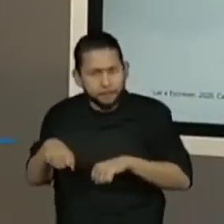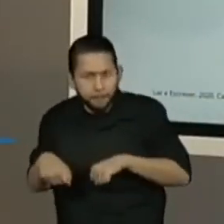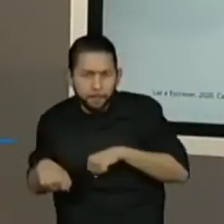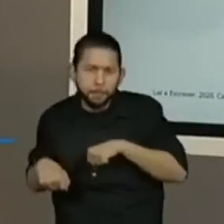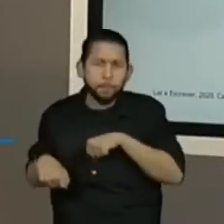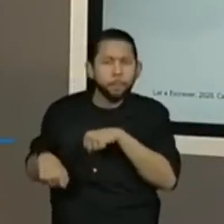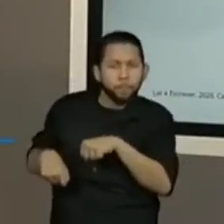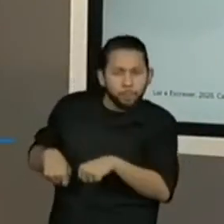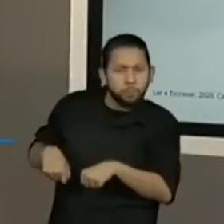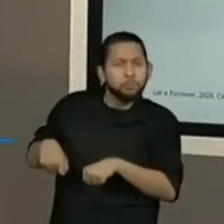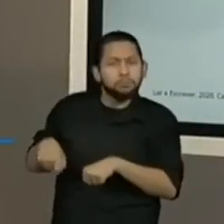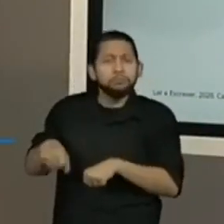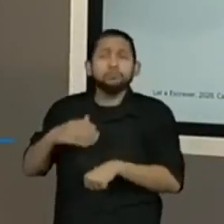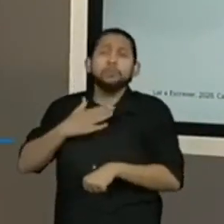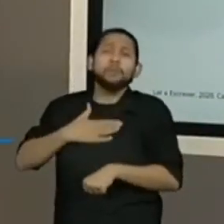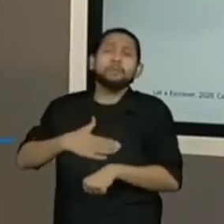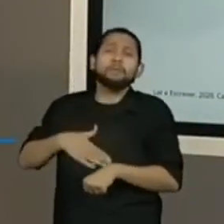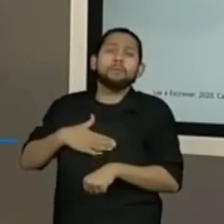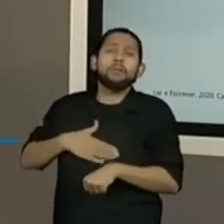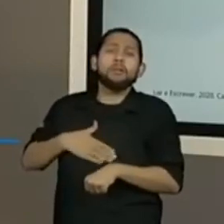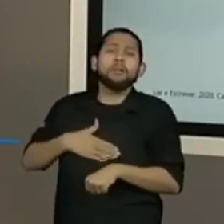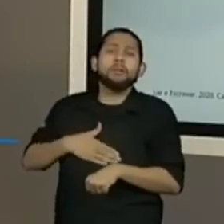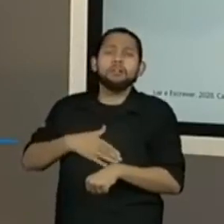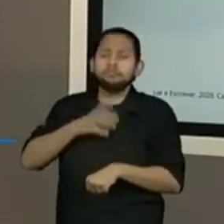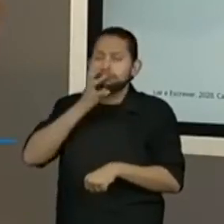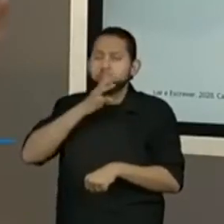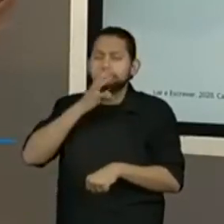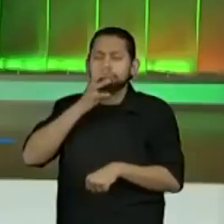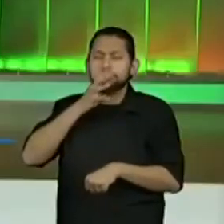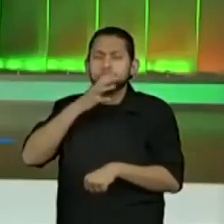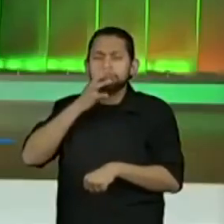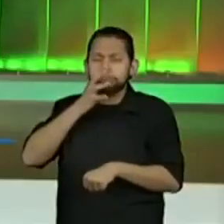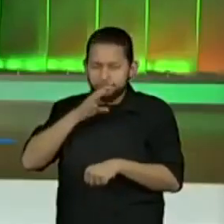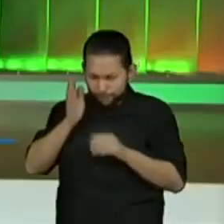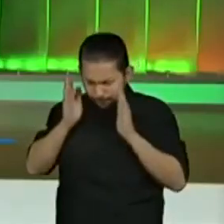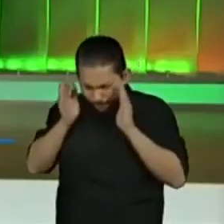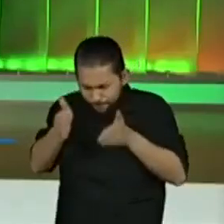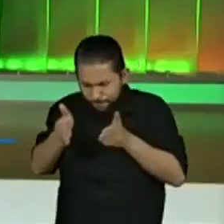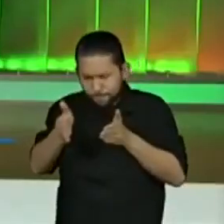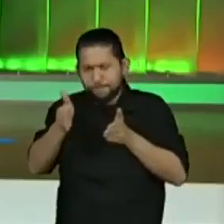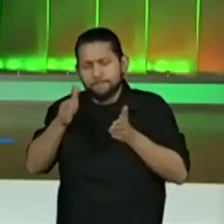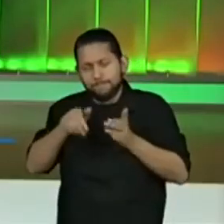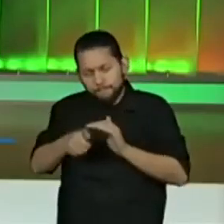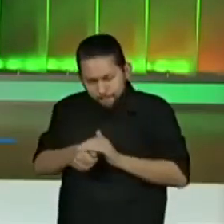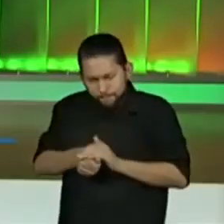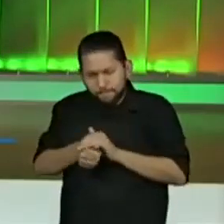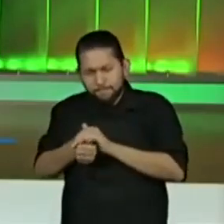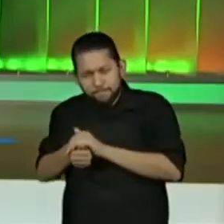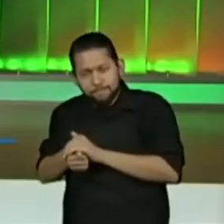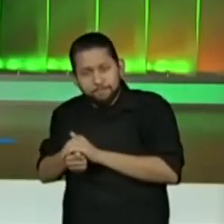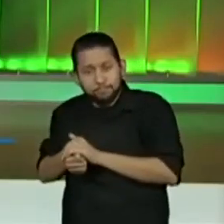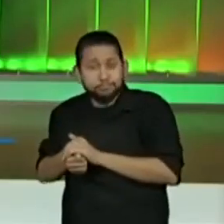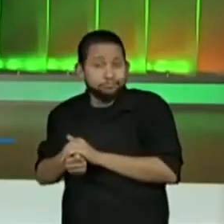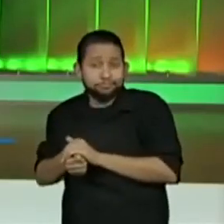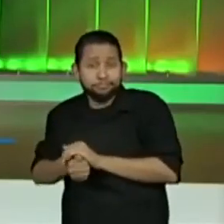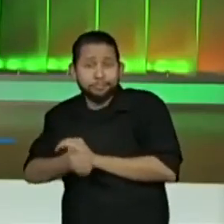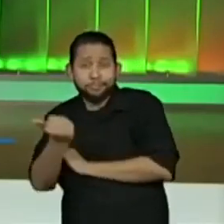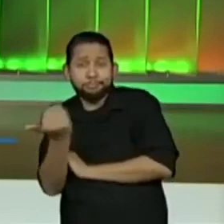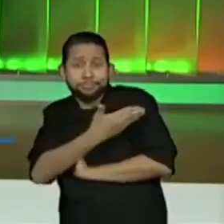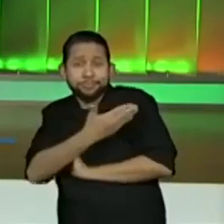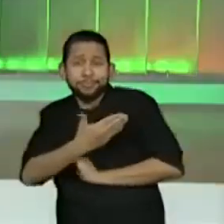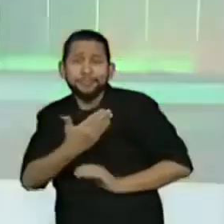venceu a corrida. Acho que todo mundo lembra dessa fábula, né? Então, legal. E nós atingimos o nosso objetivo, pessoal.